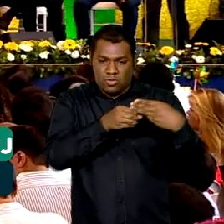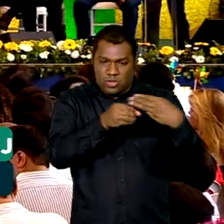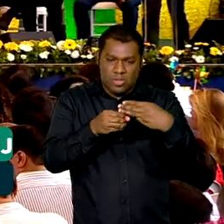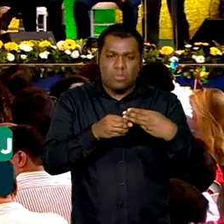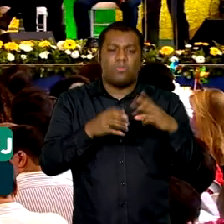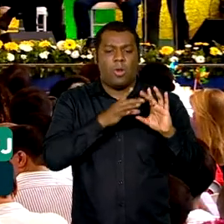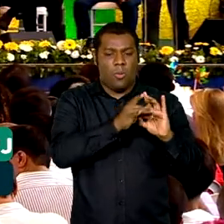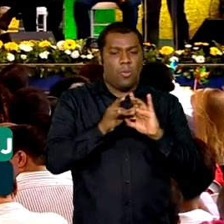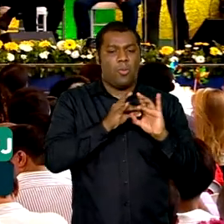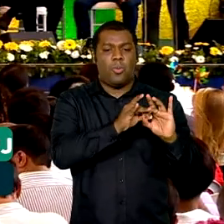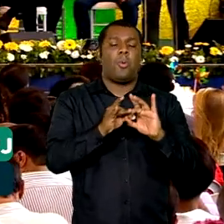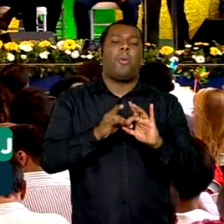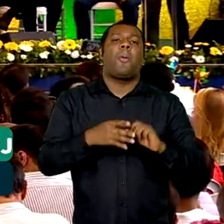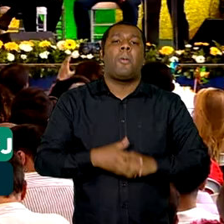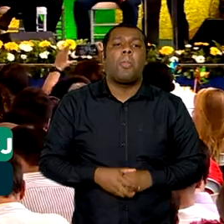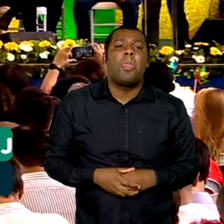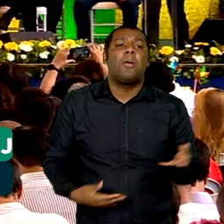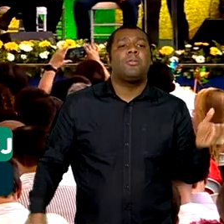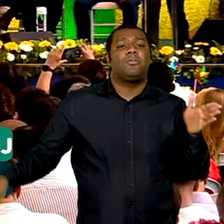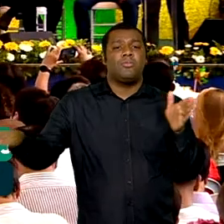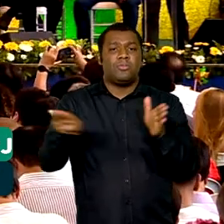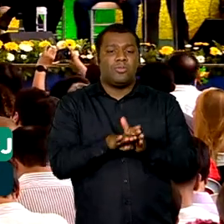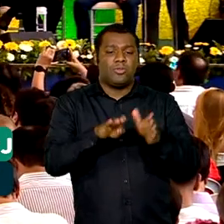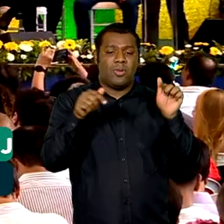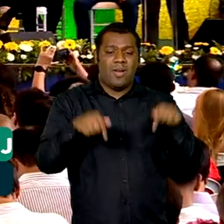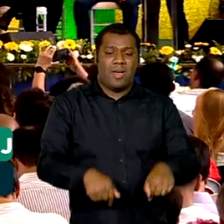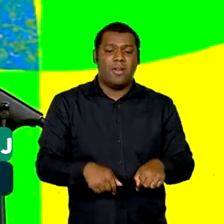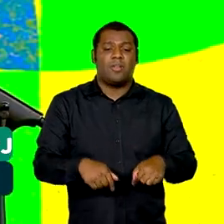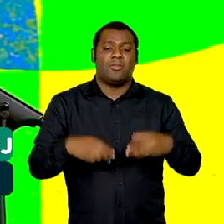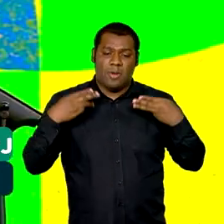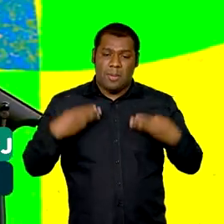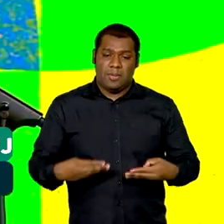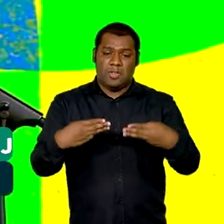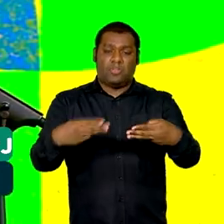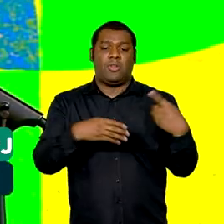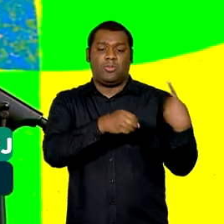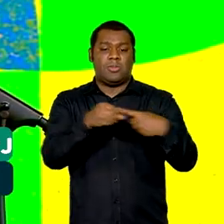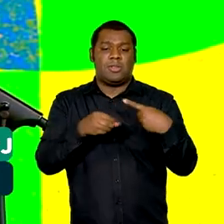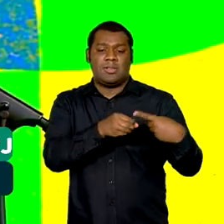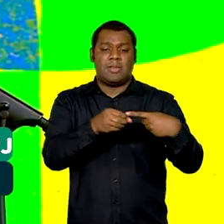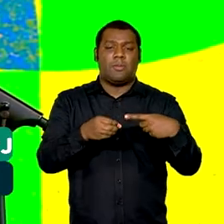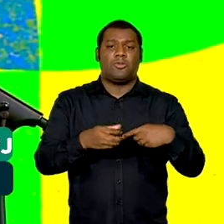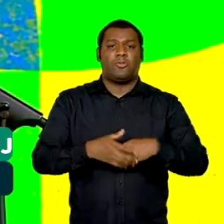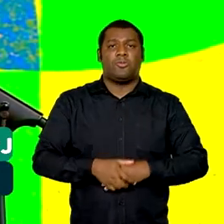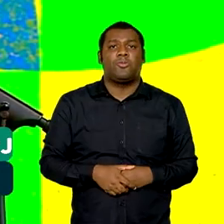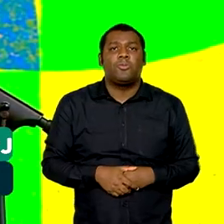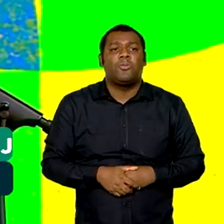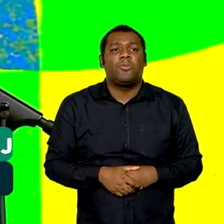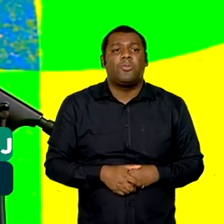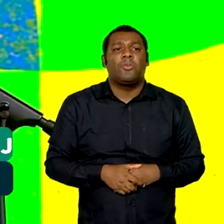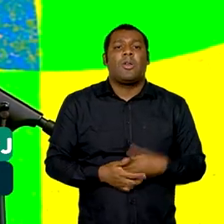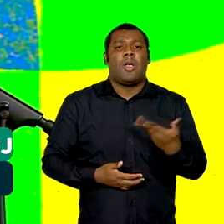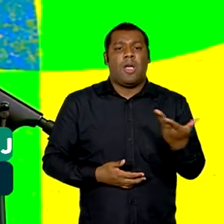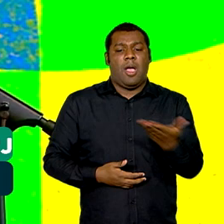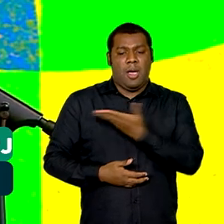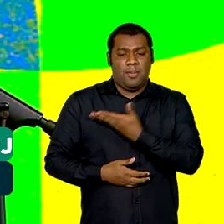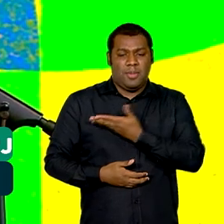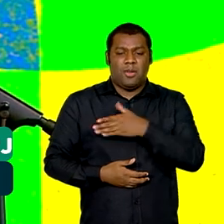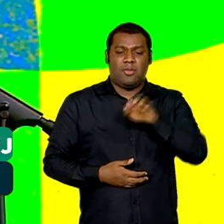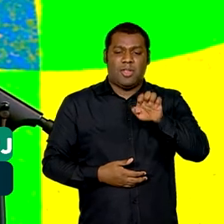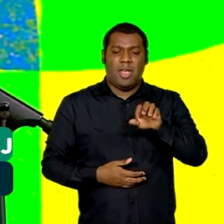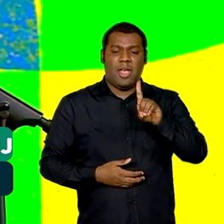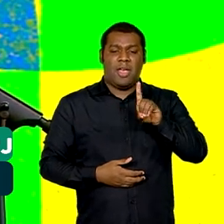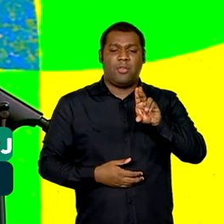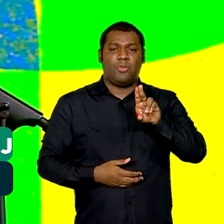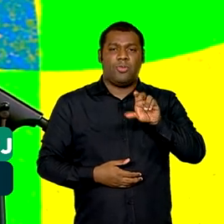aqui ao Ministério das Cidades, o querido Eduardo Paz me ligou